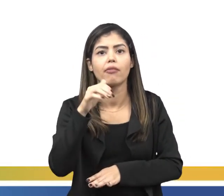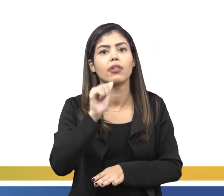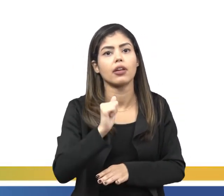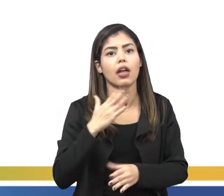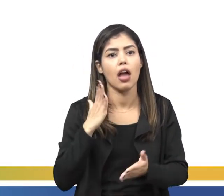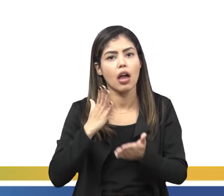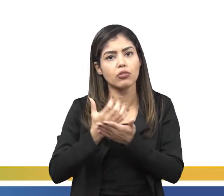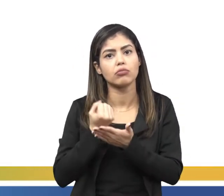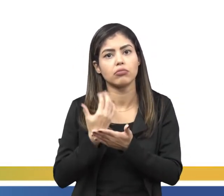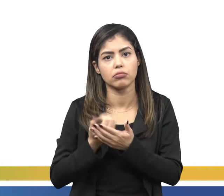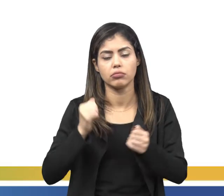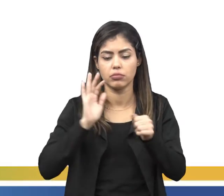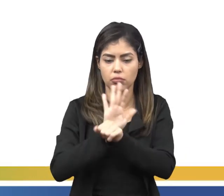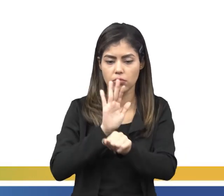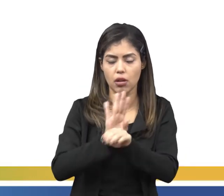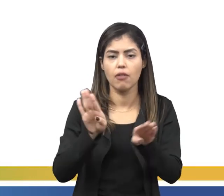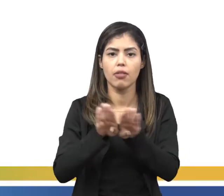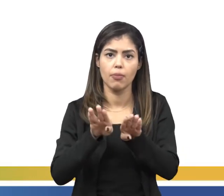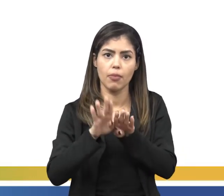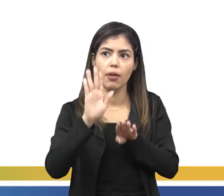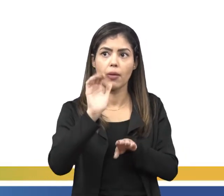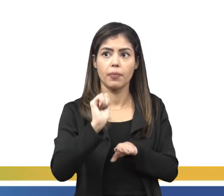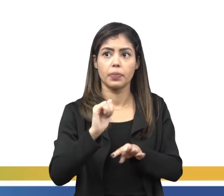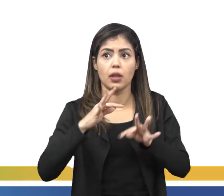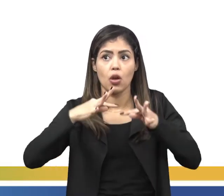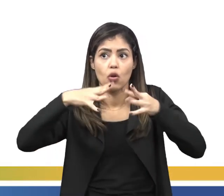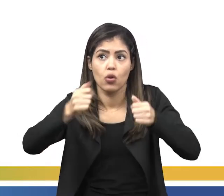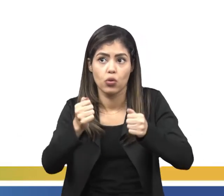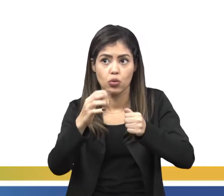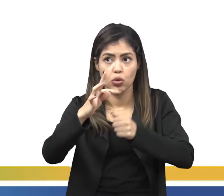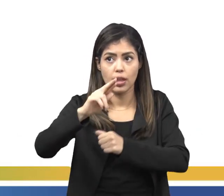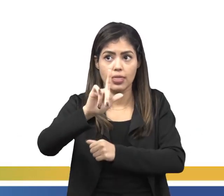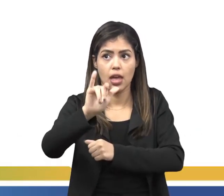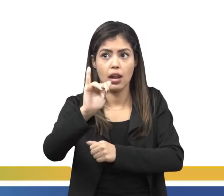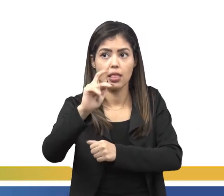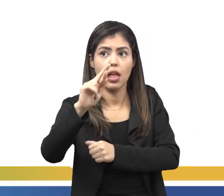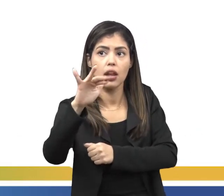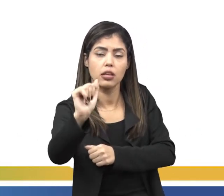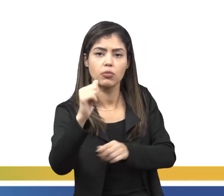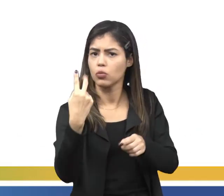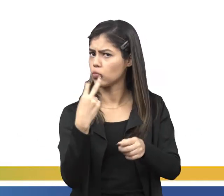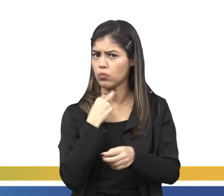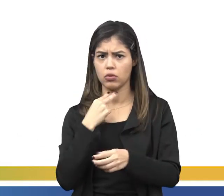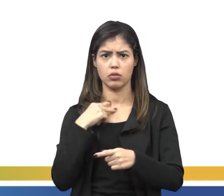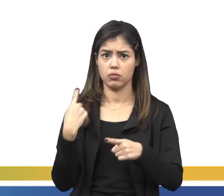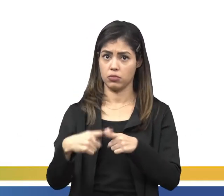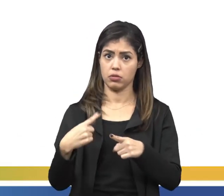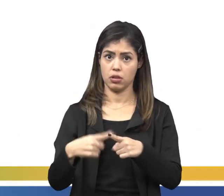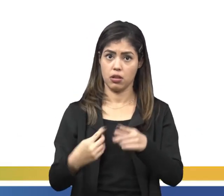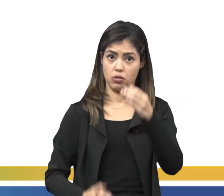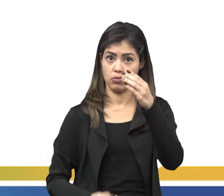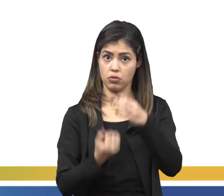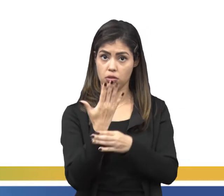defendia o absolutismo. A ideia do totalitarismo também não poderia ser, porque o totalitarismo vai surgir somente no